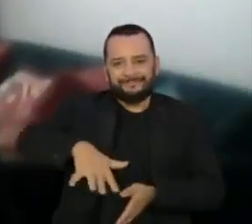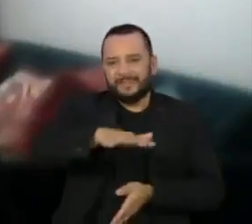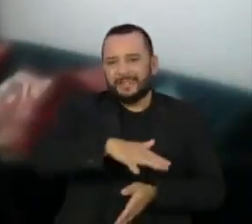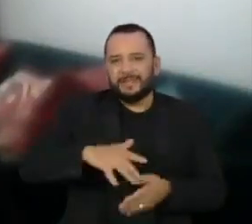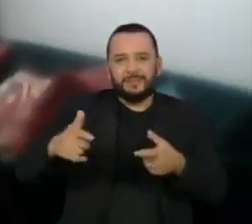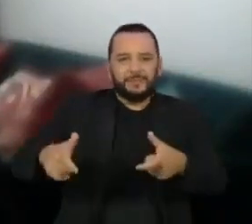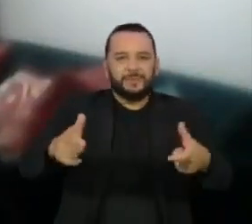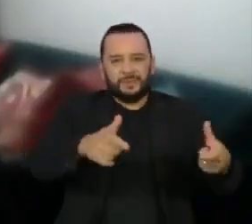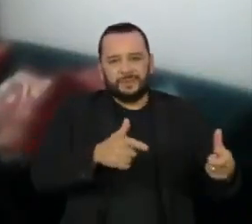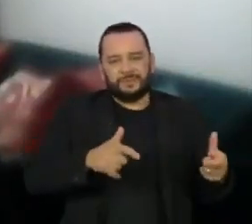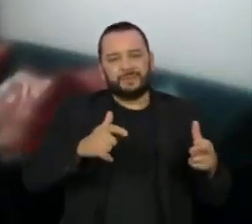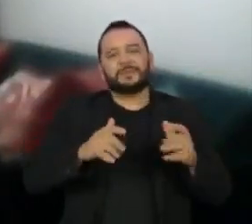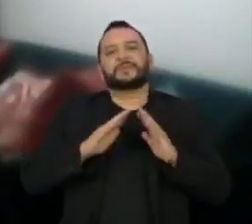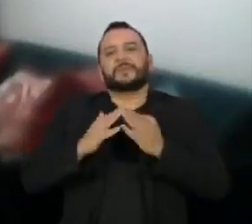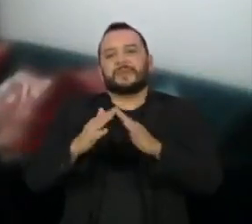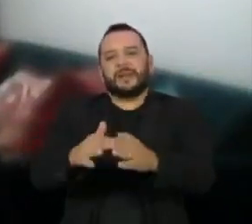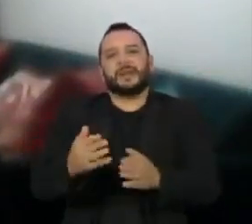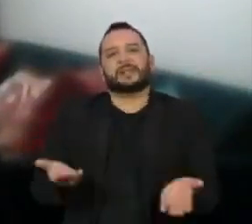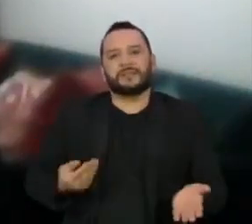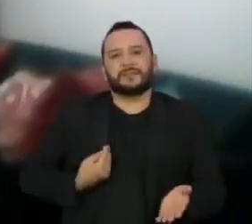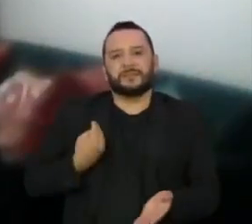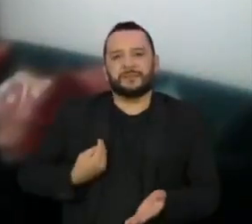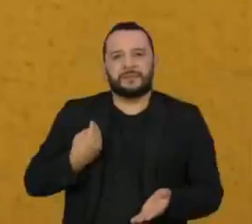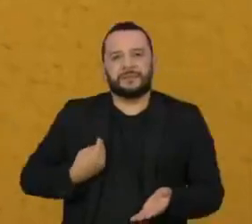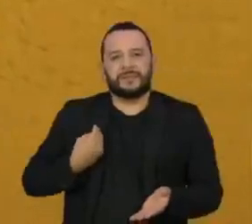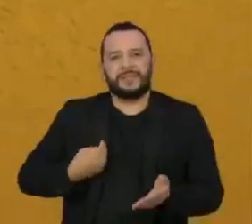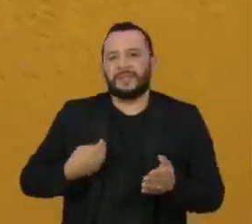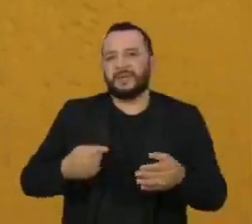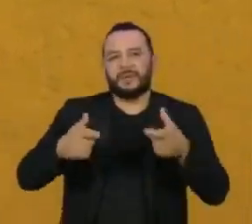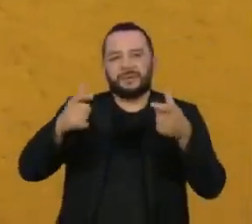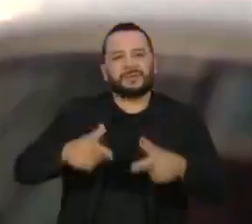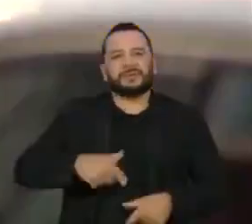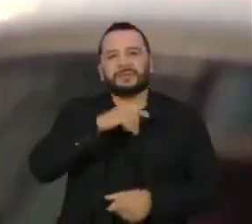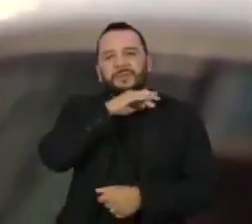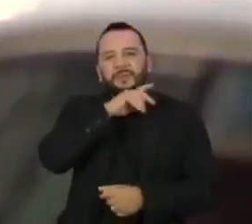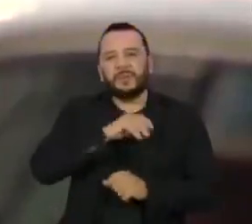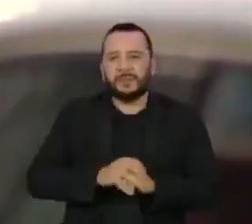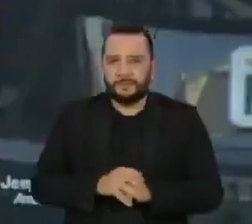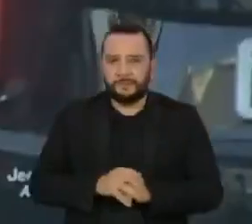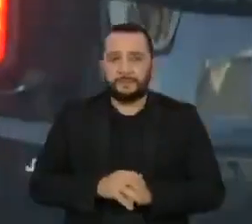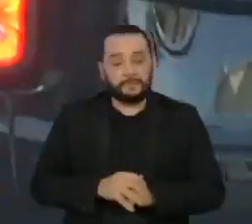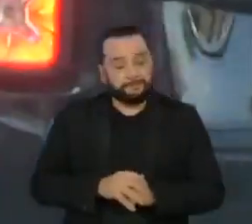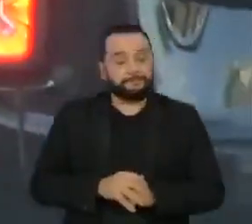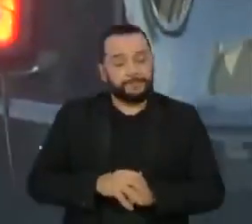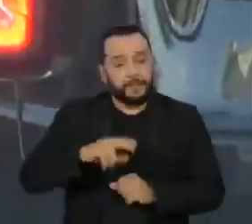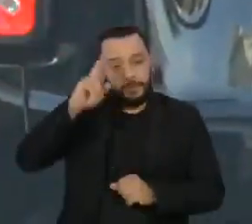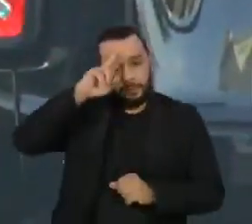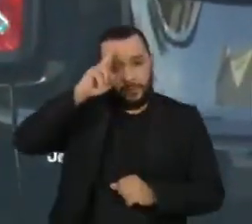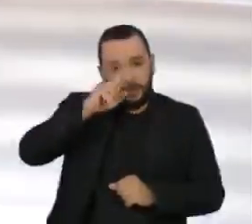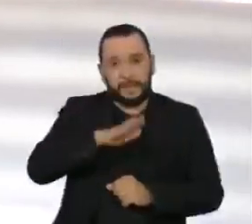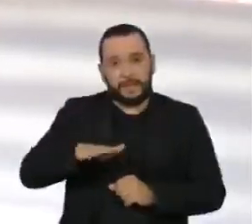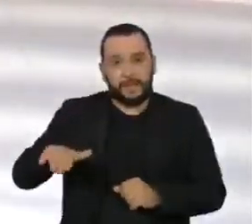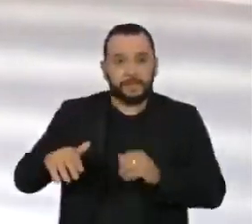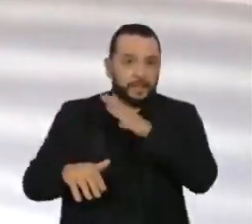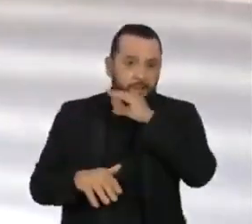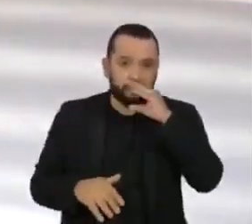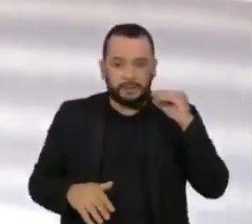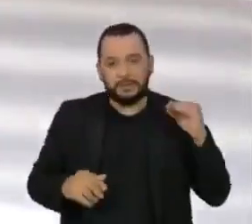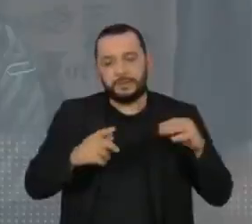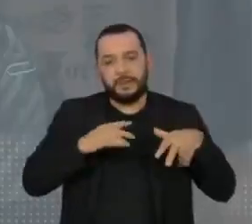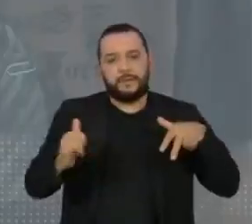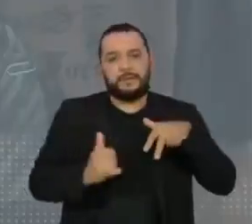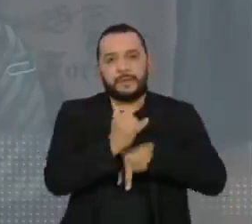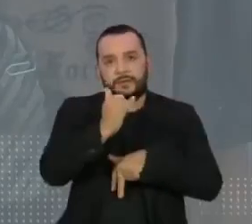daquela comunidade que vivia num contexto insalubre. Histórias reais de crianças e adolescentes vítimas dessa violação